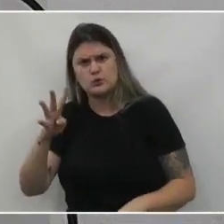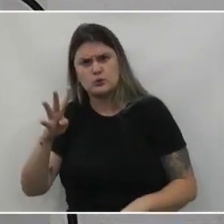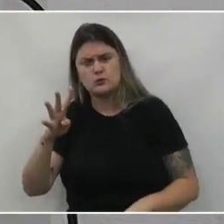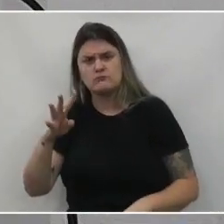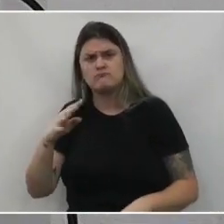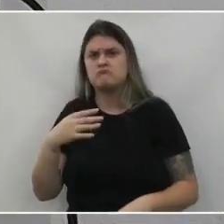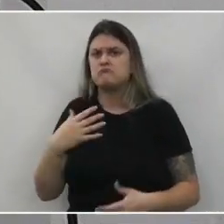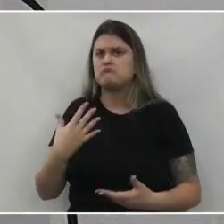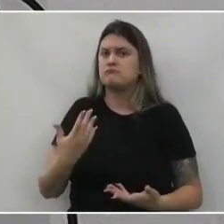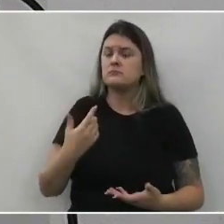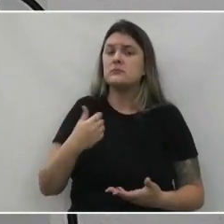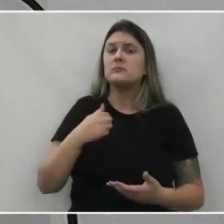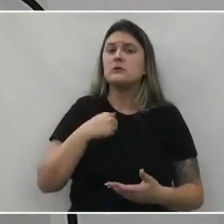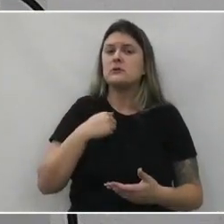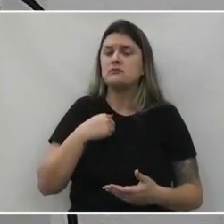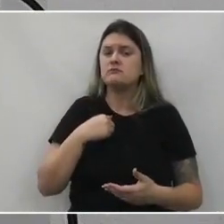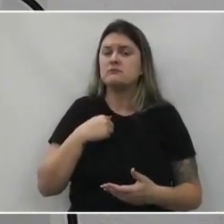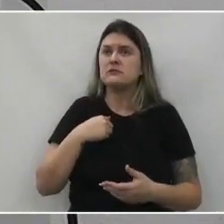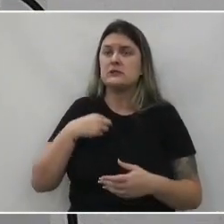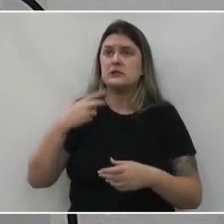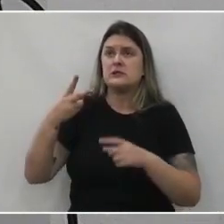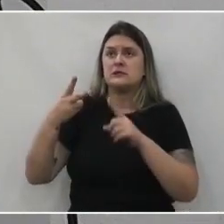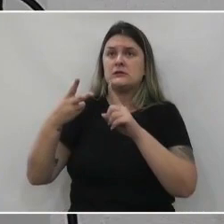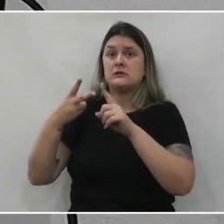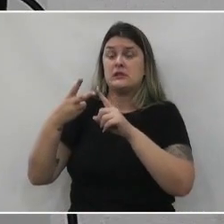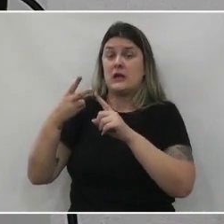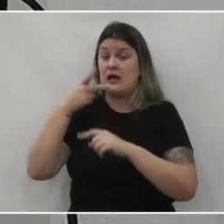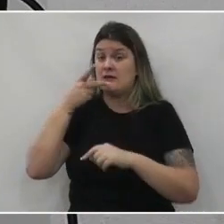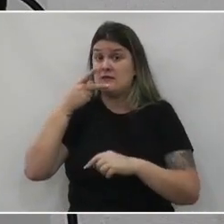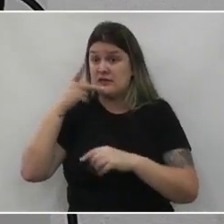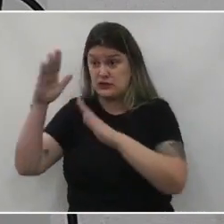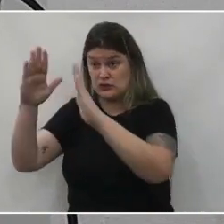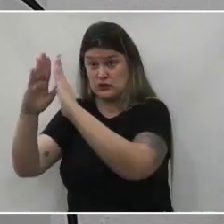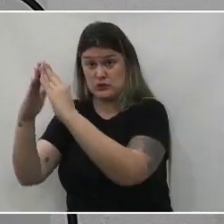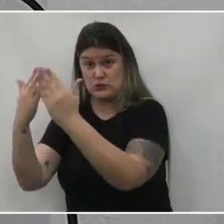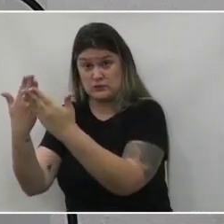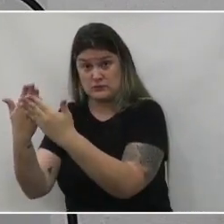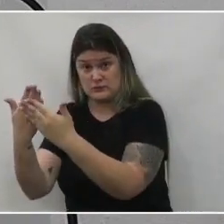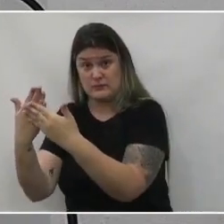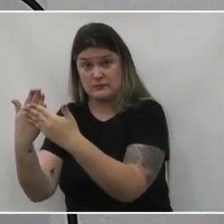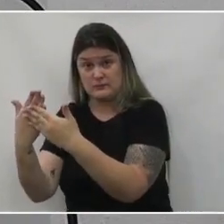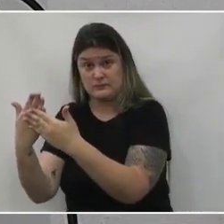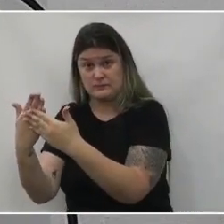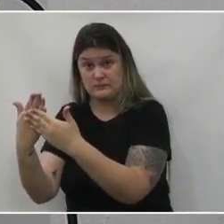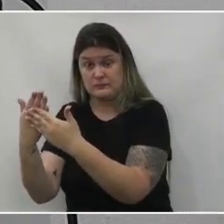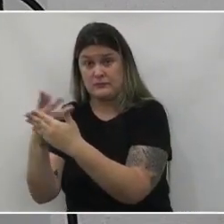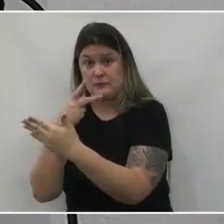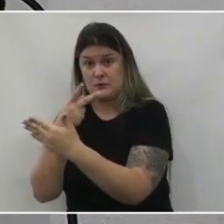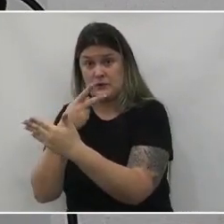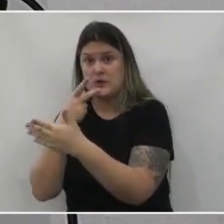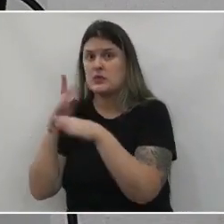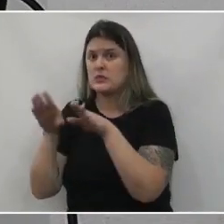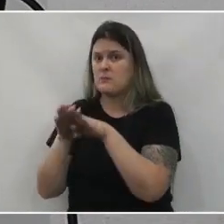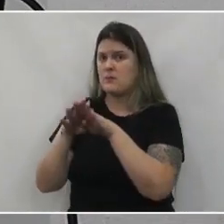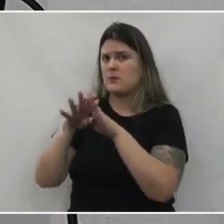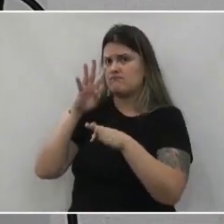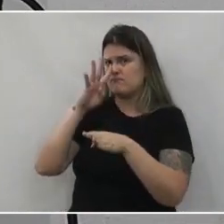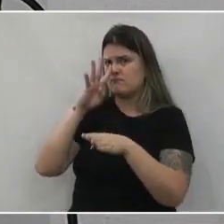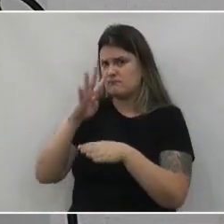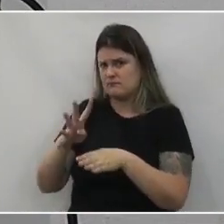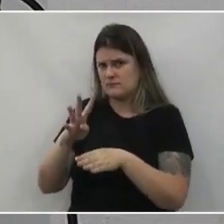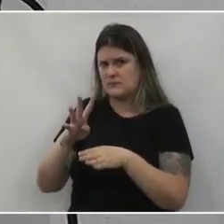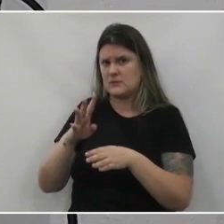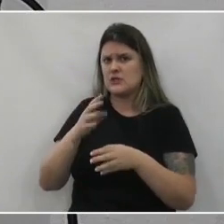Enfim, segundo a instituição de ensino e segundo denúncias, envolve a